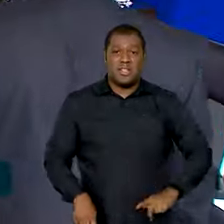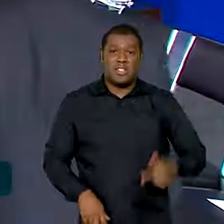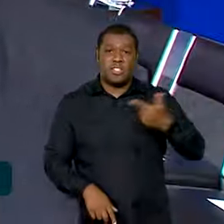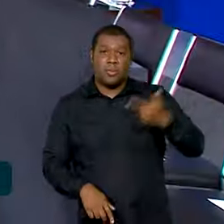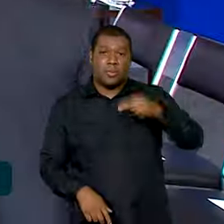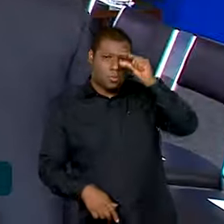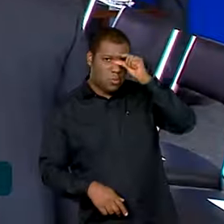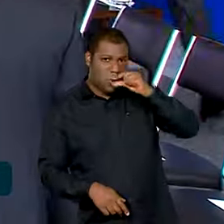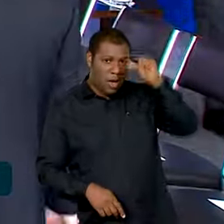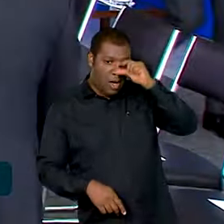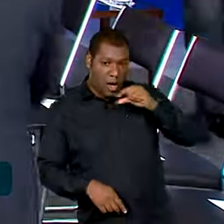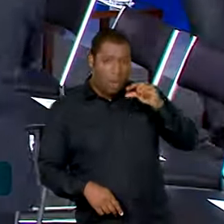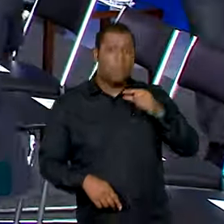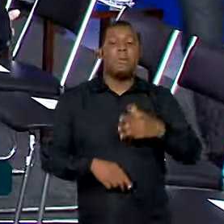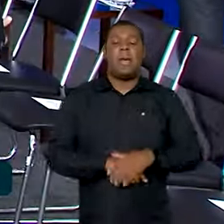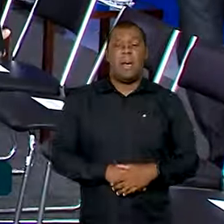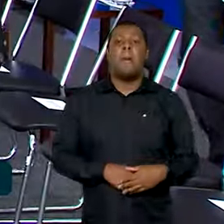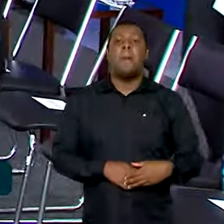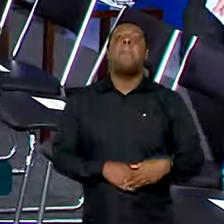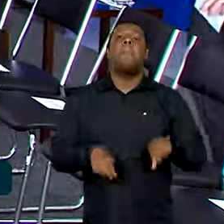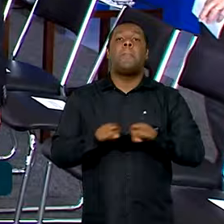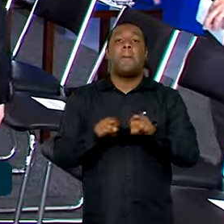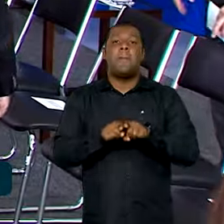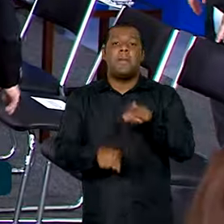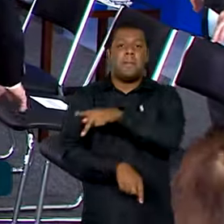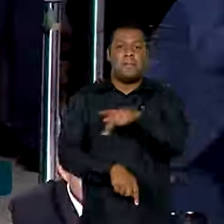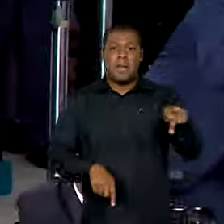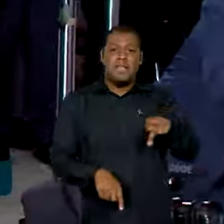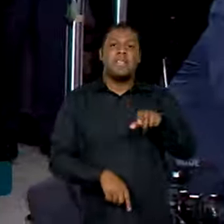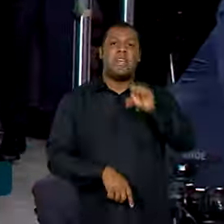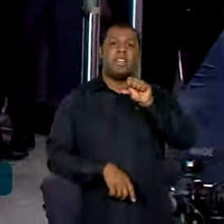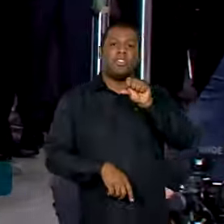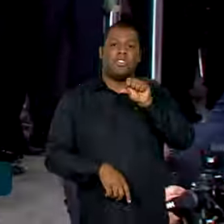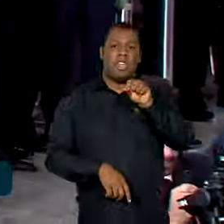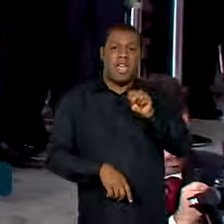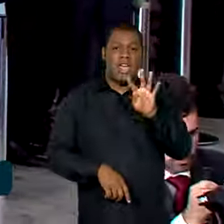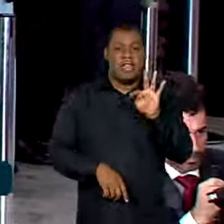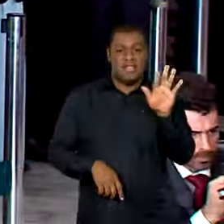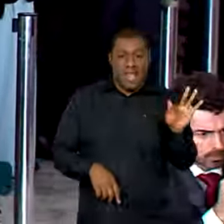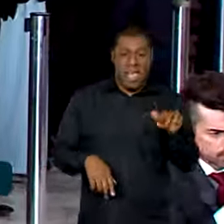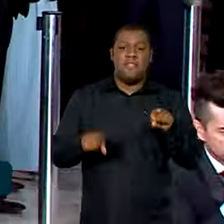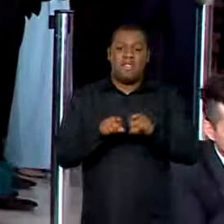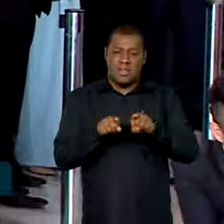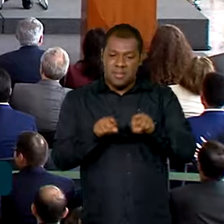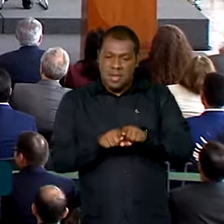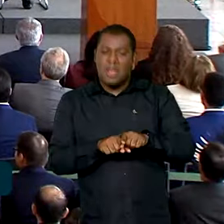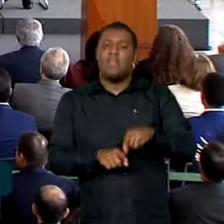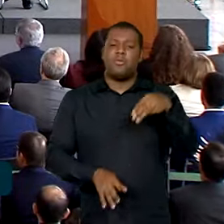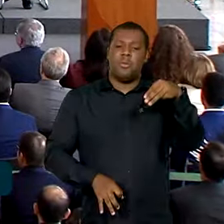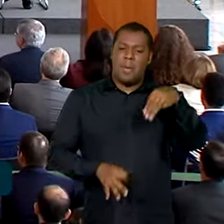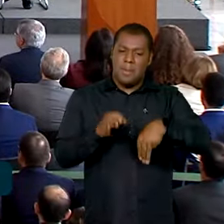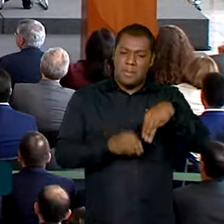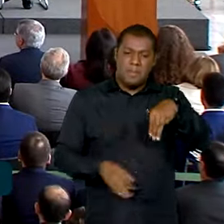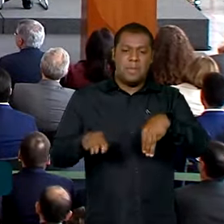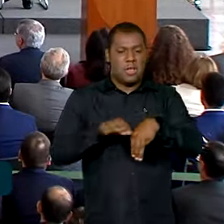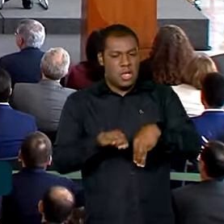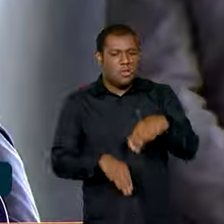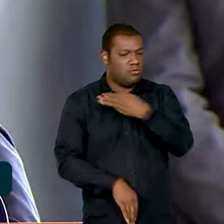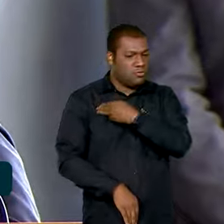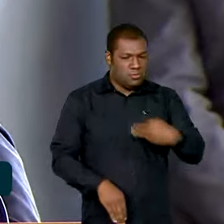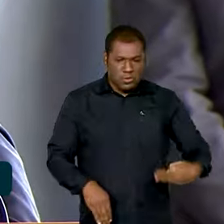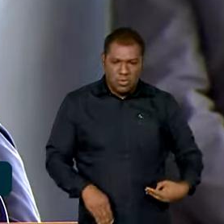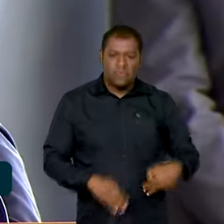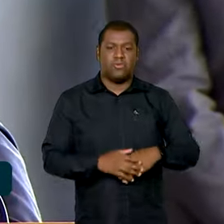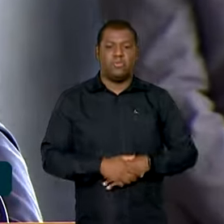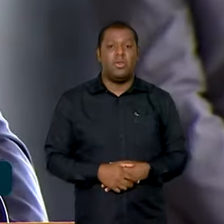presidente do Supremo Tribunal Federal, Luiz Roberto Barroso, de ministros e outras autoridades. No discurso de despedida,